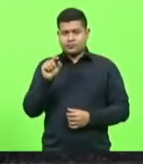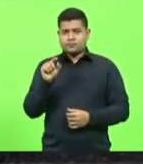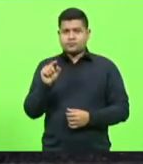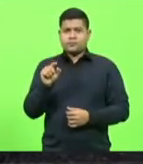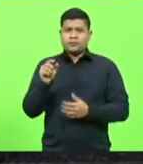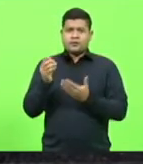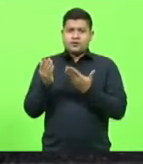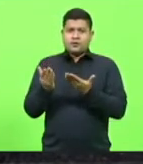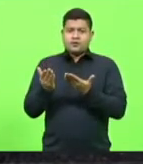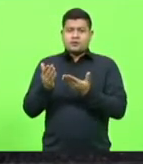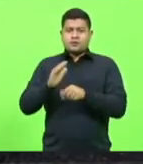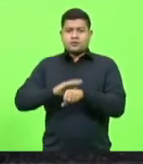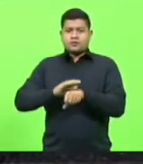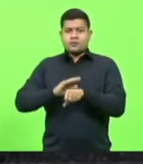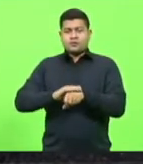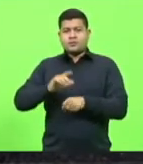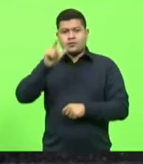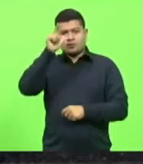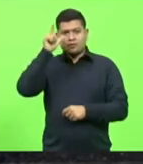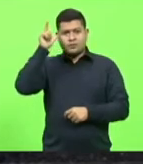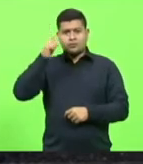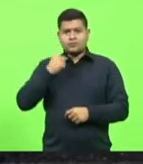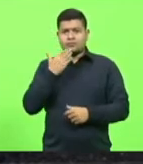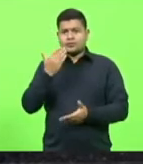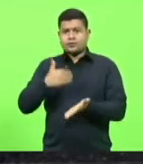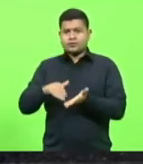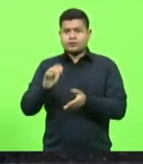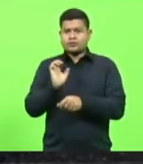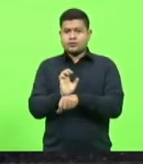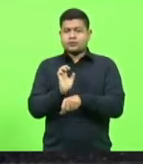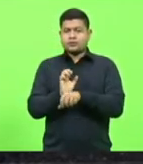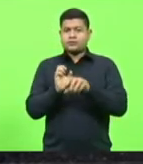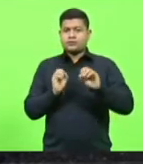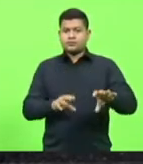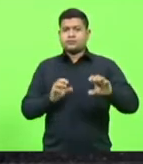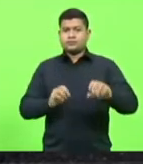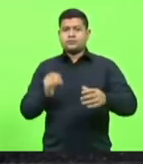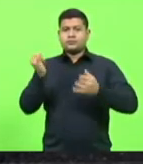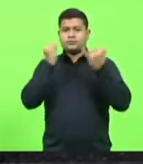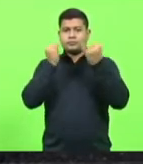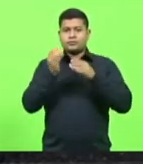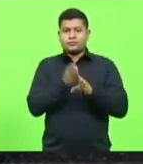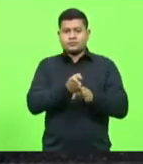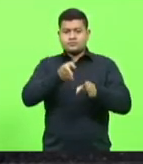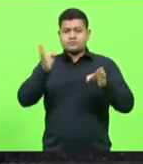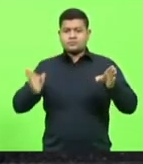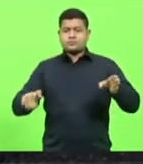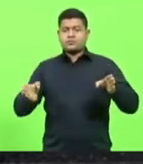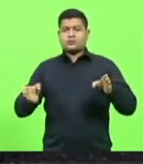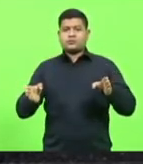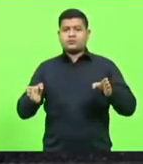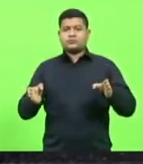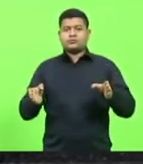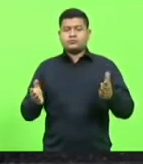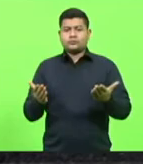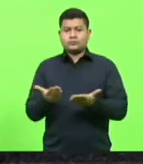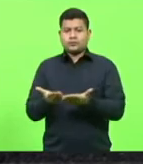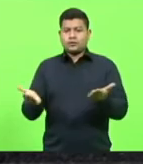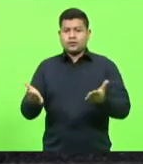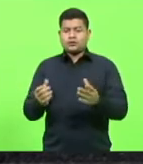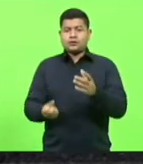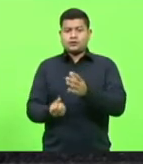Schuster. Solicitando ao secretário de Estado da Educação informações acerca do prazo para que sejam estabelecidos